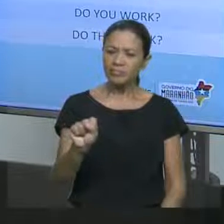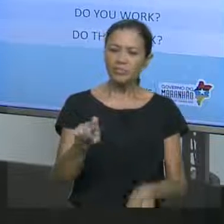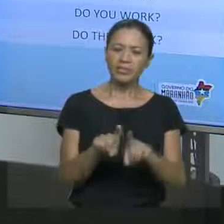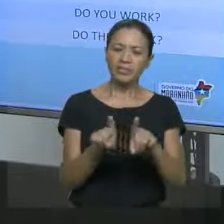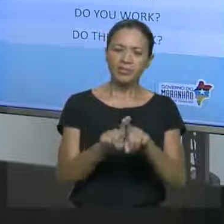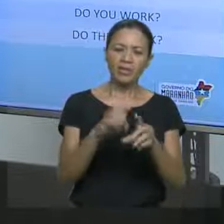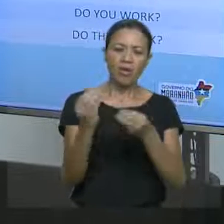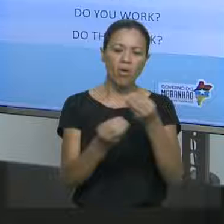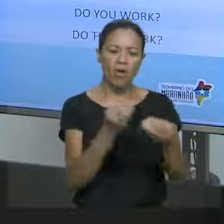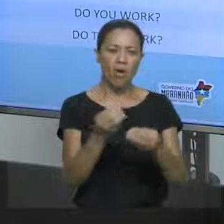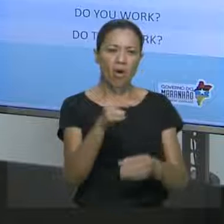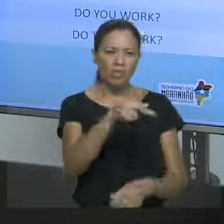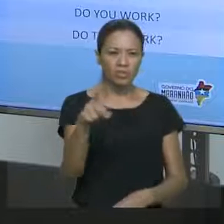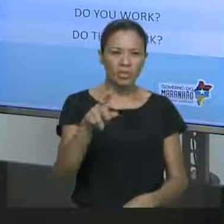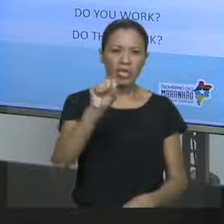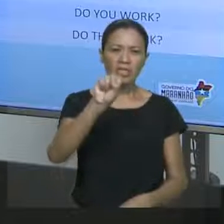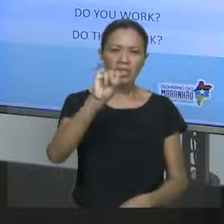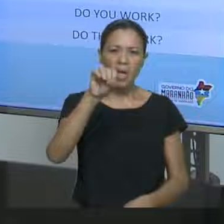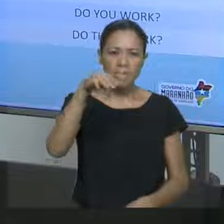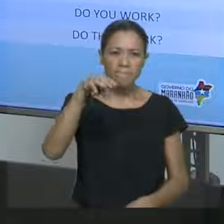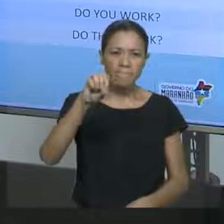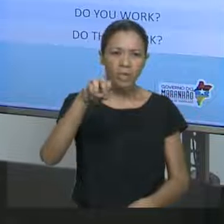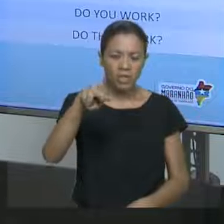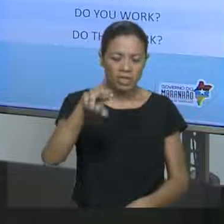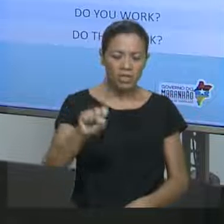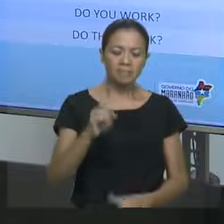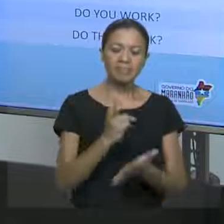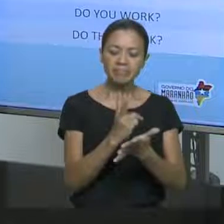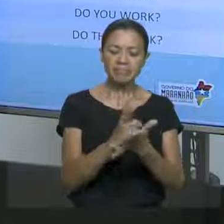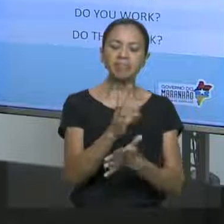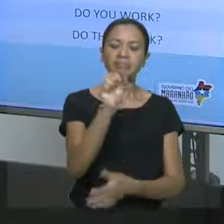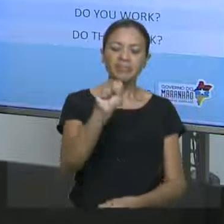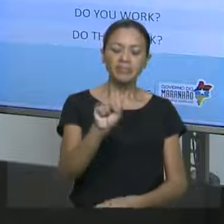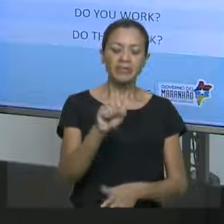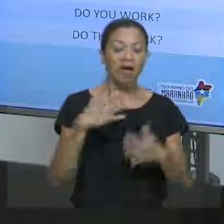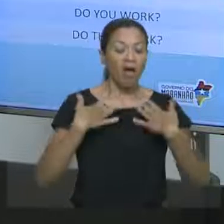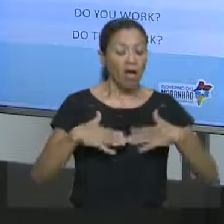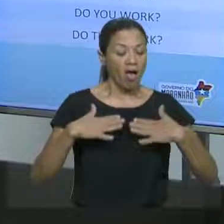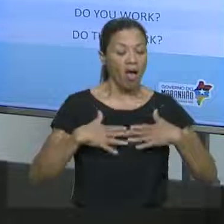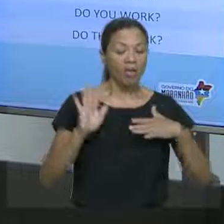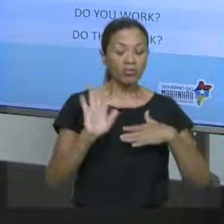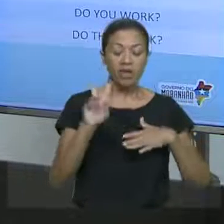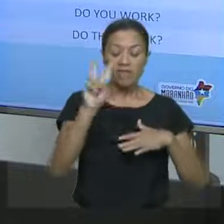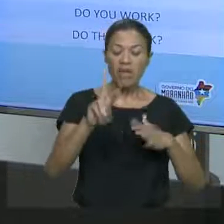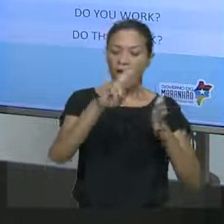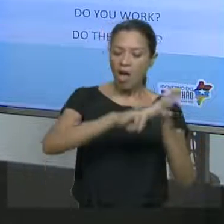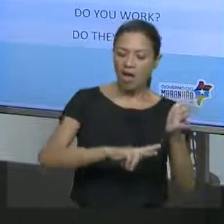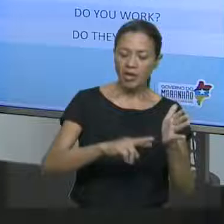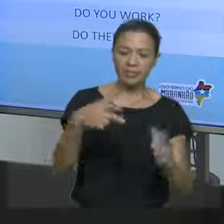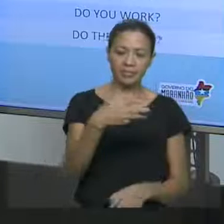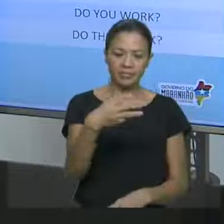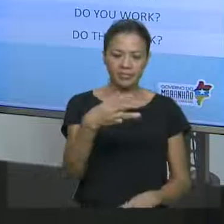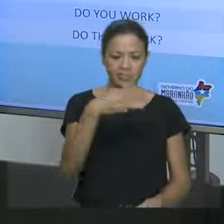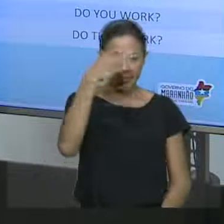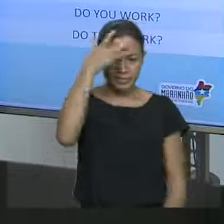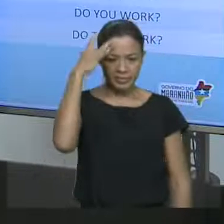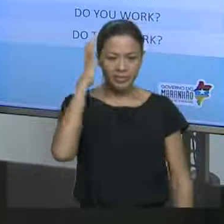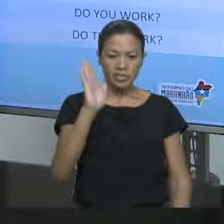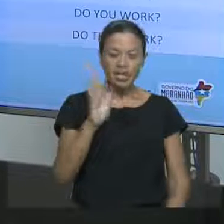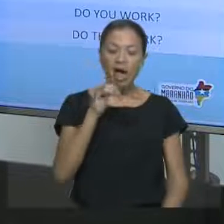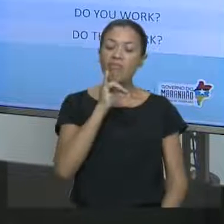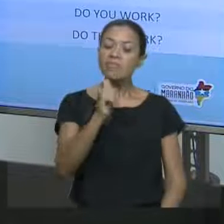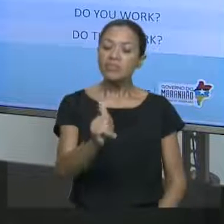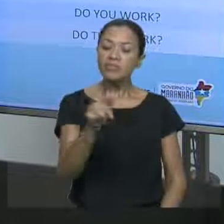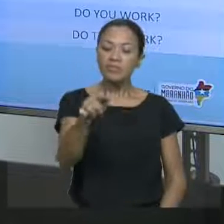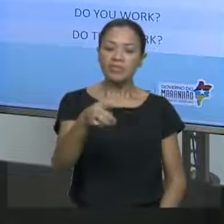S em homenagem à Teacher Simone? Sempre é o S? Calma, daqui a pouquinho nós vamos ver essa regra de terceira pessoa. De antemão, já aviso